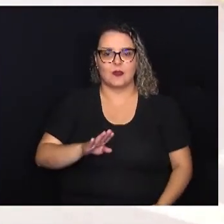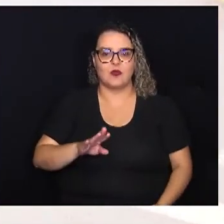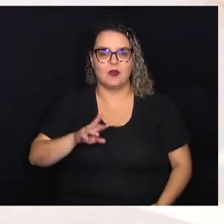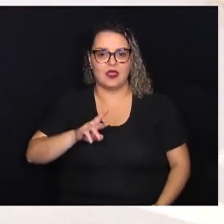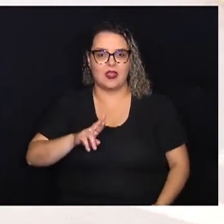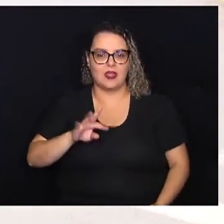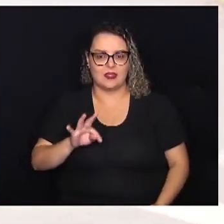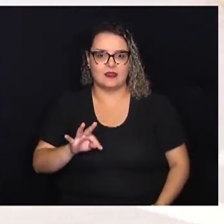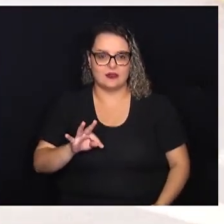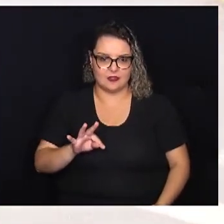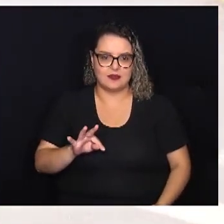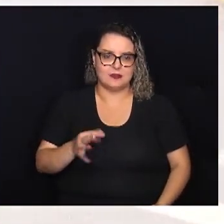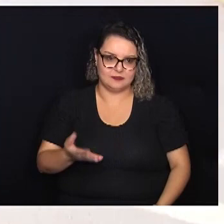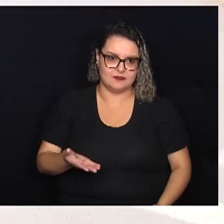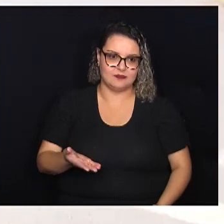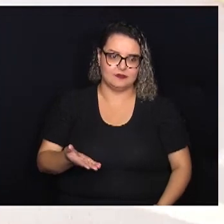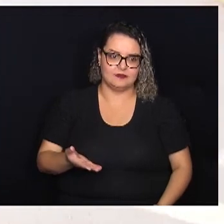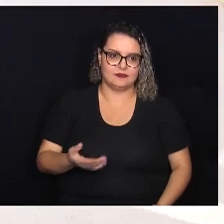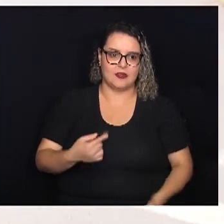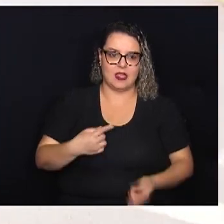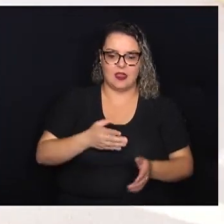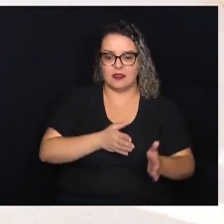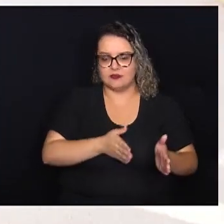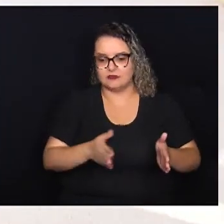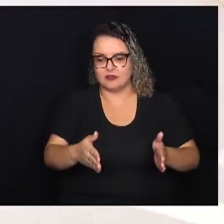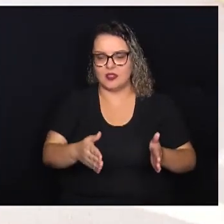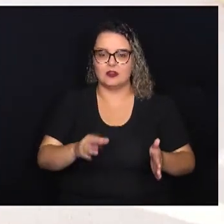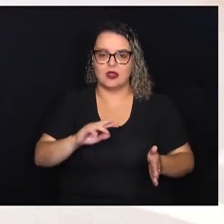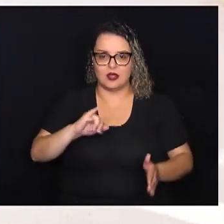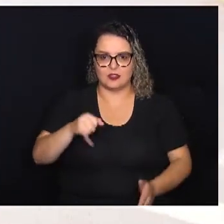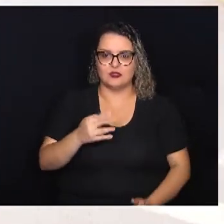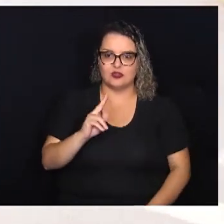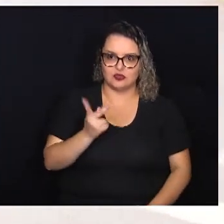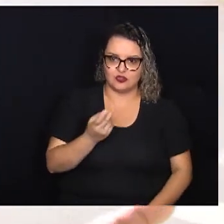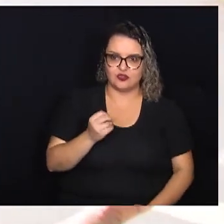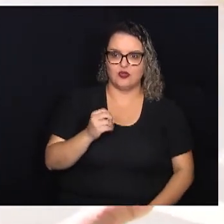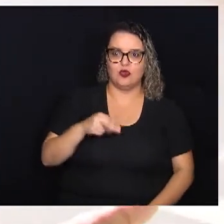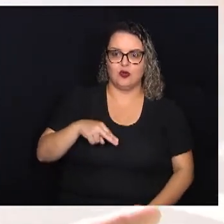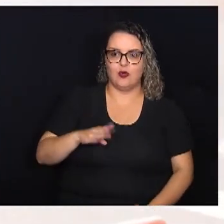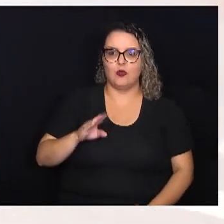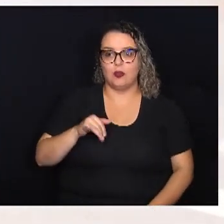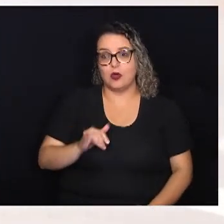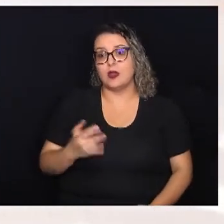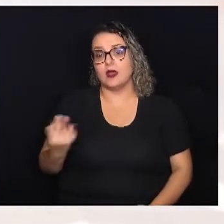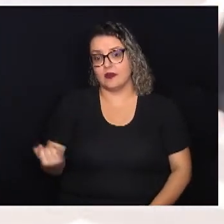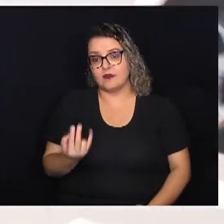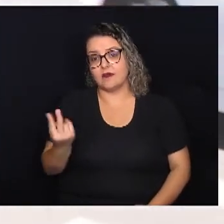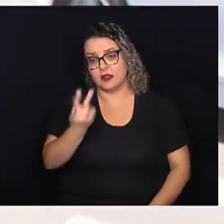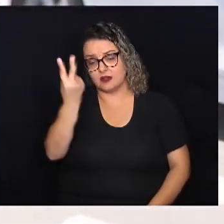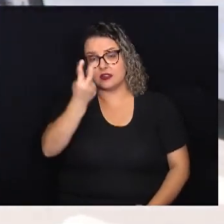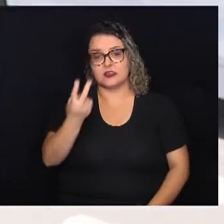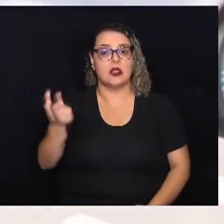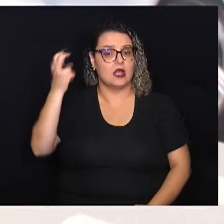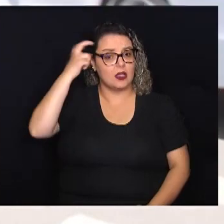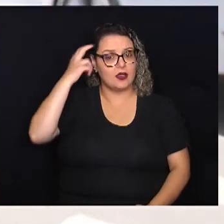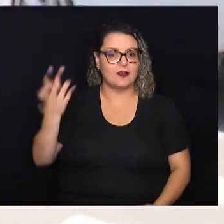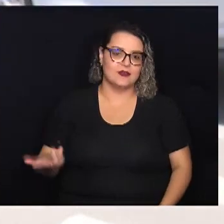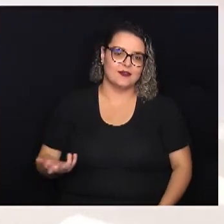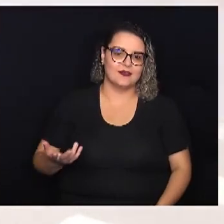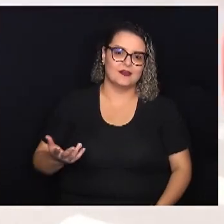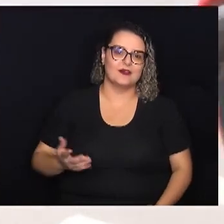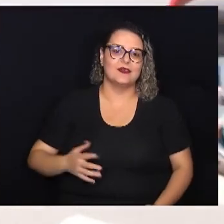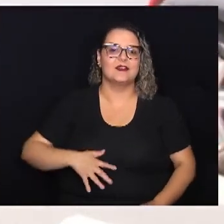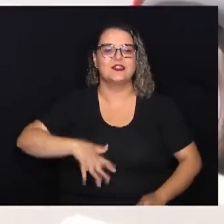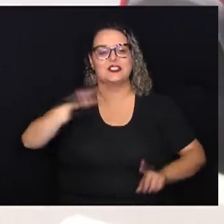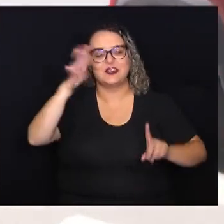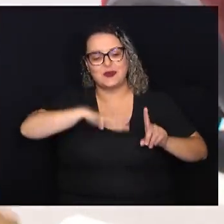Boyden Lope. Então, eu acho assim, valorizar hoje é muito importante a cultura. e prestigiar também os 50 anos do hip-hop,